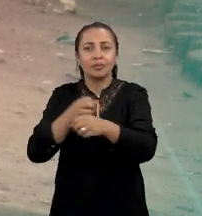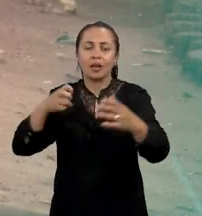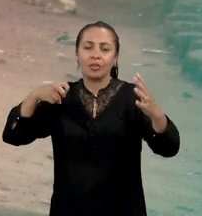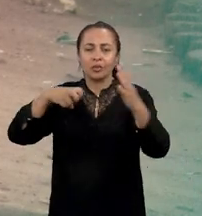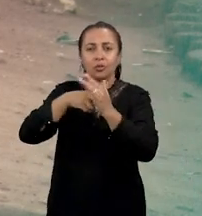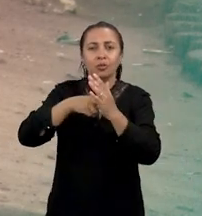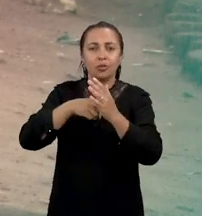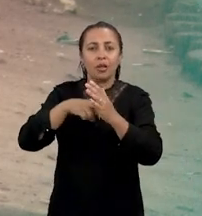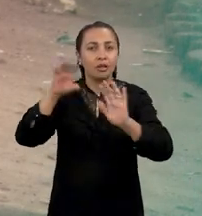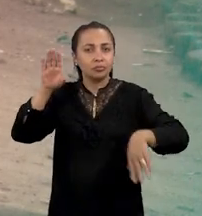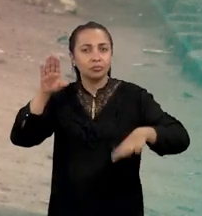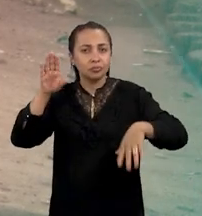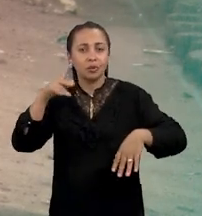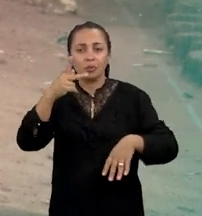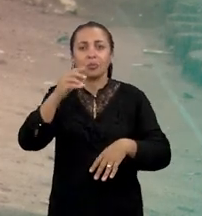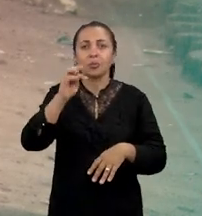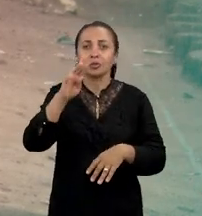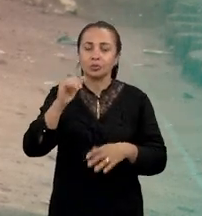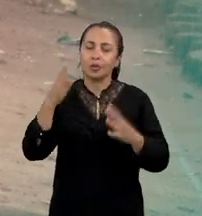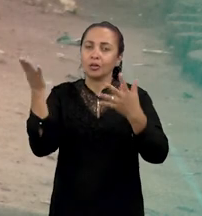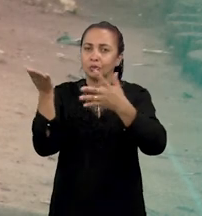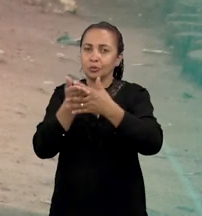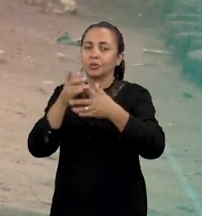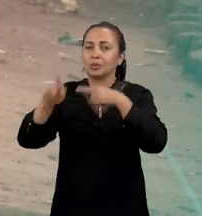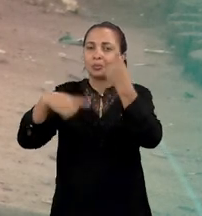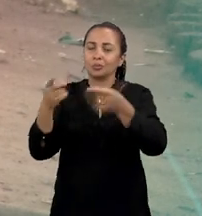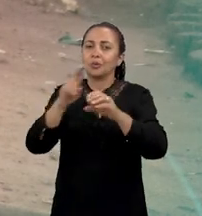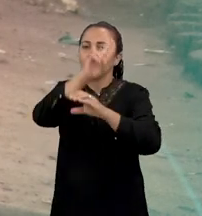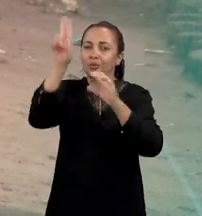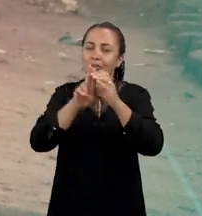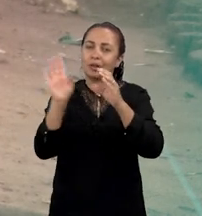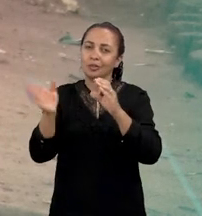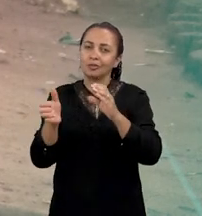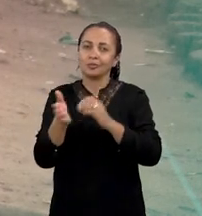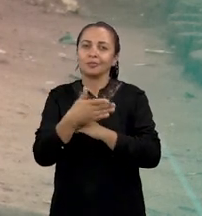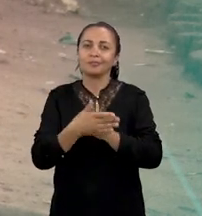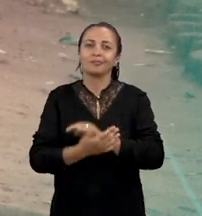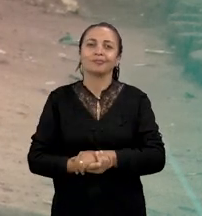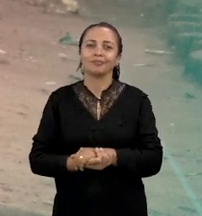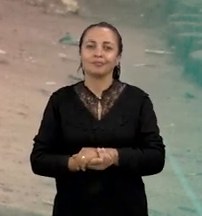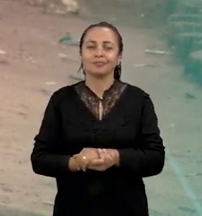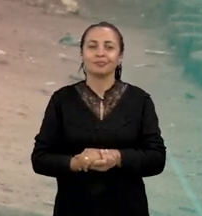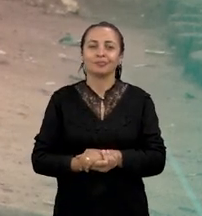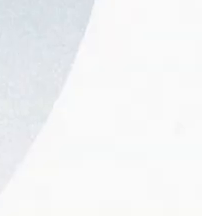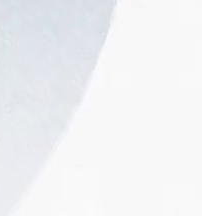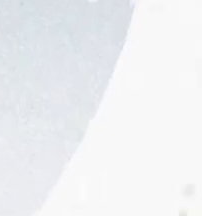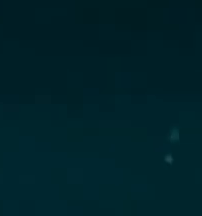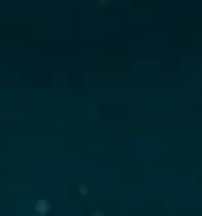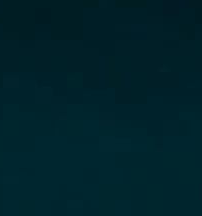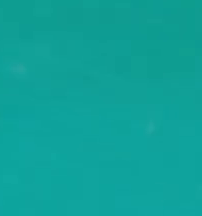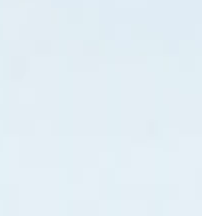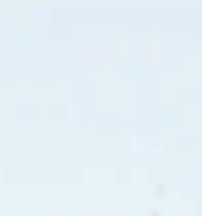risco de acidentes nas falésias do litoral potiguar. É depois do intervalo, a Universiência volta já já.